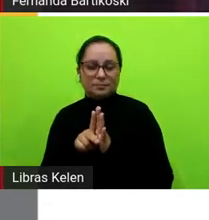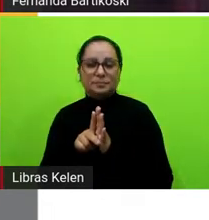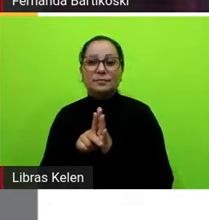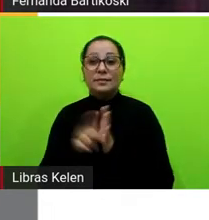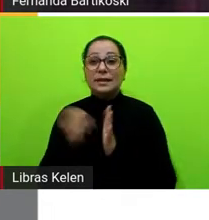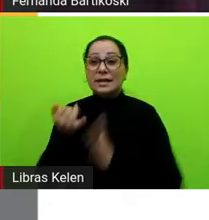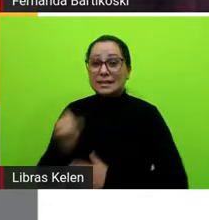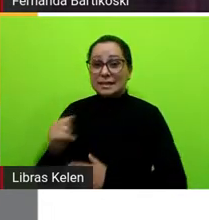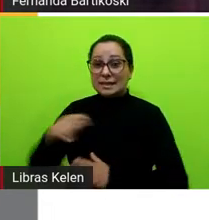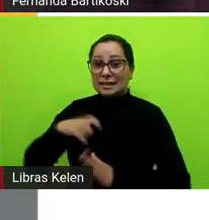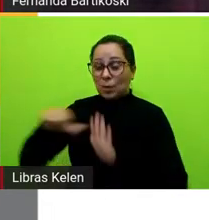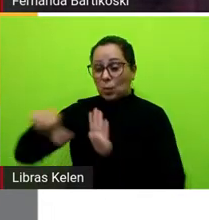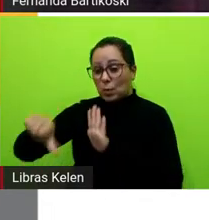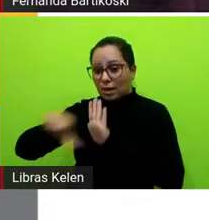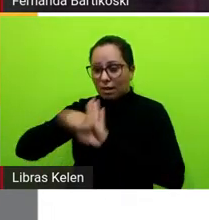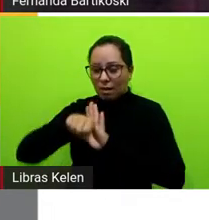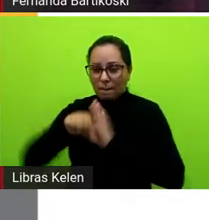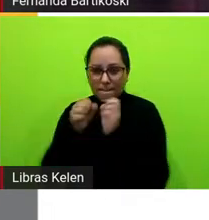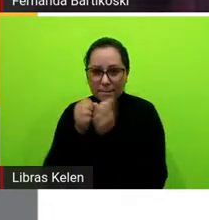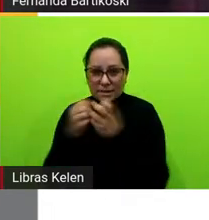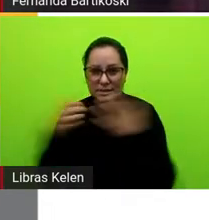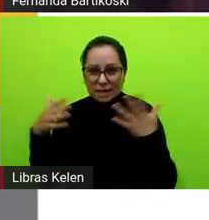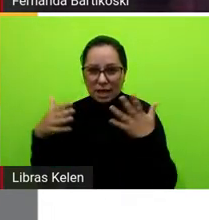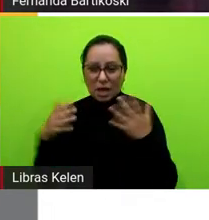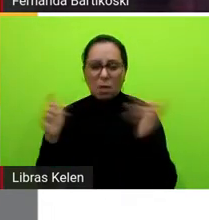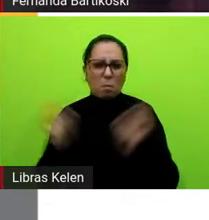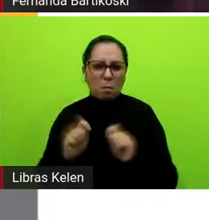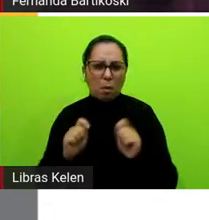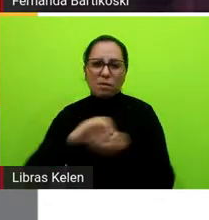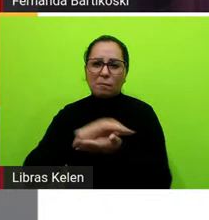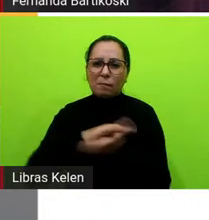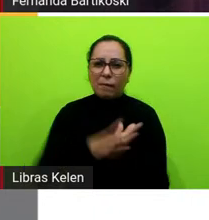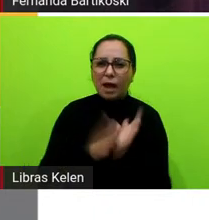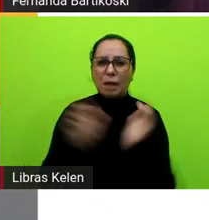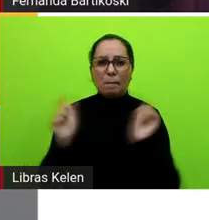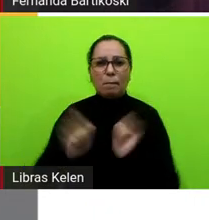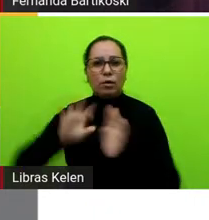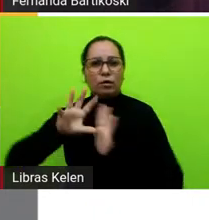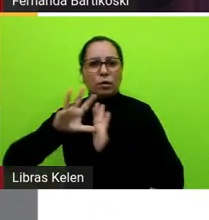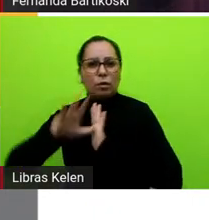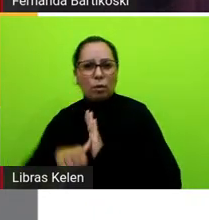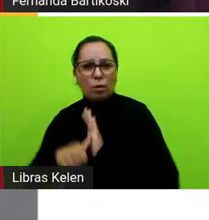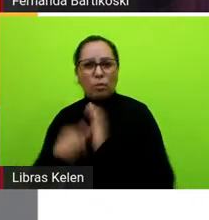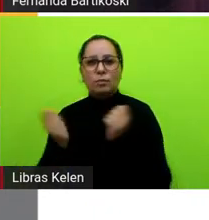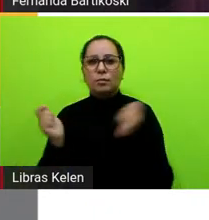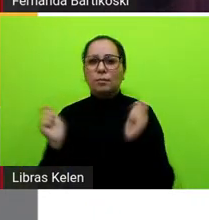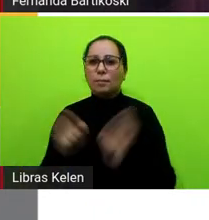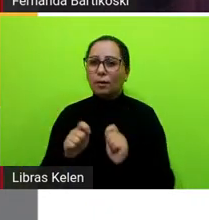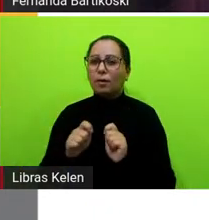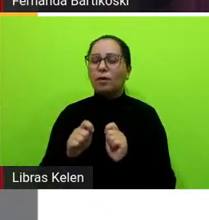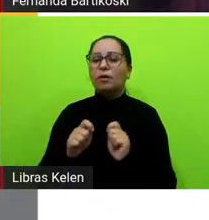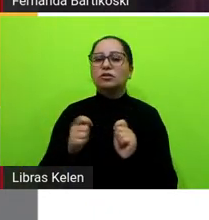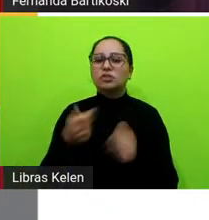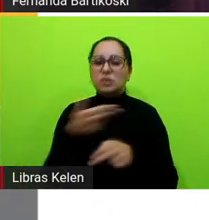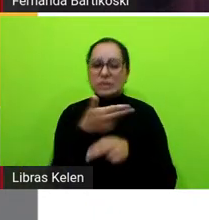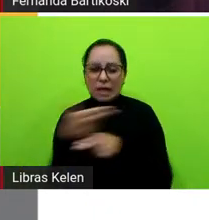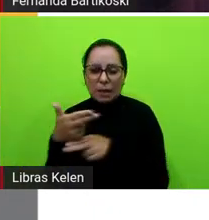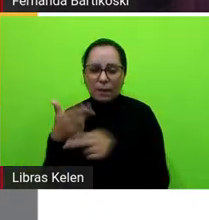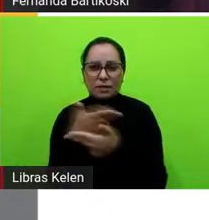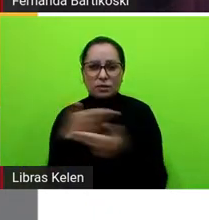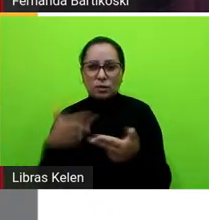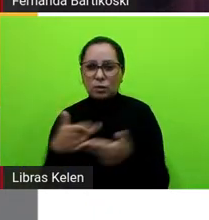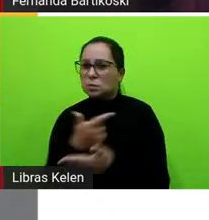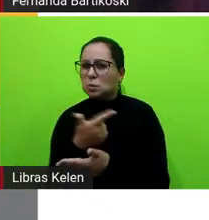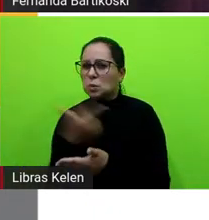misterioso como a Fernanda falou antes pode ser um assassinato pode ser um roubo pode ser um sequestro tantos outros né